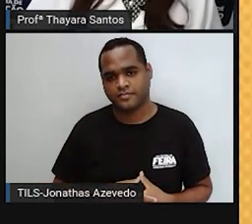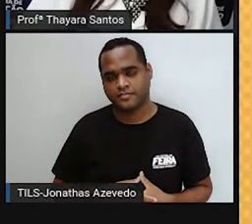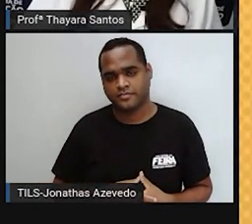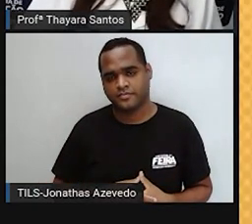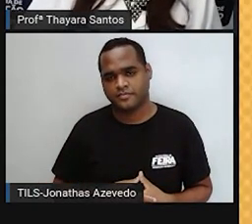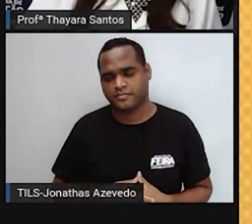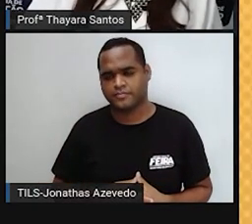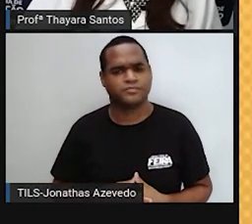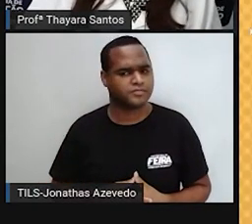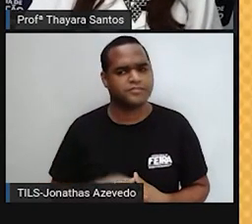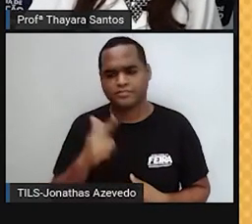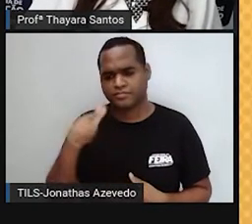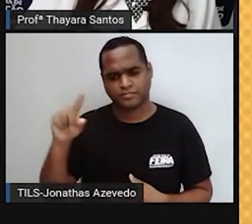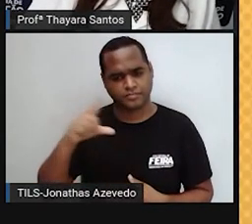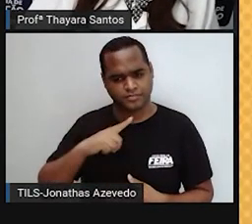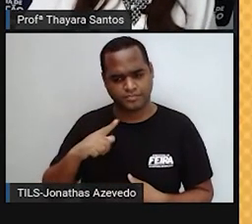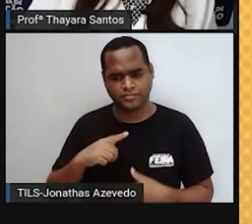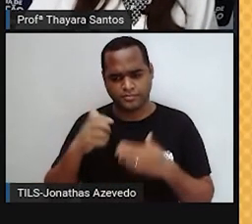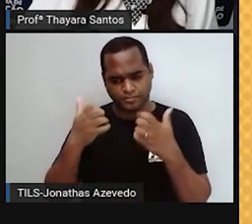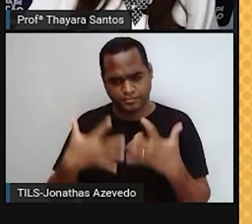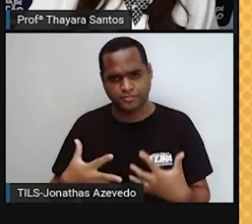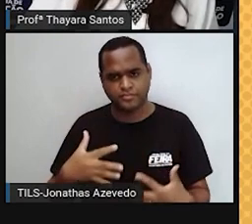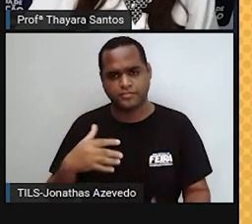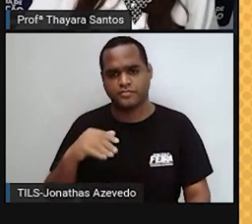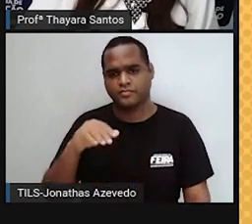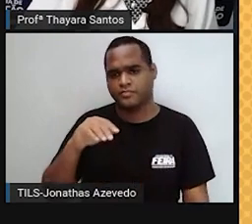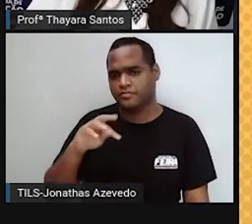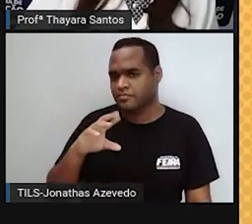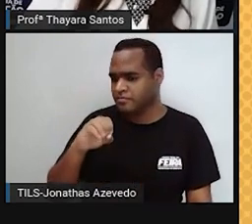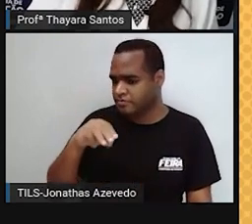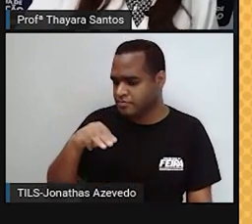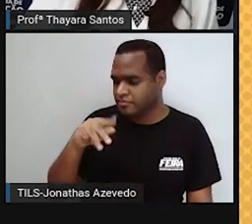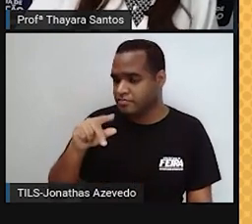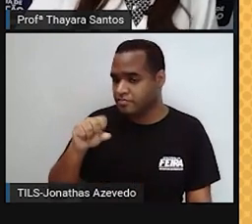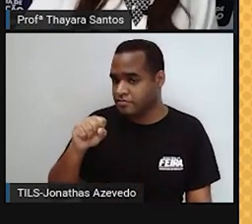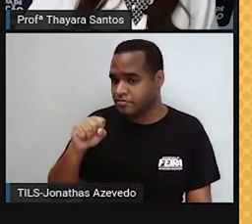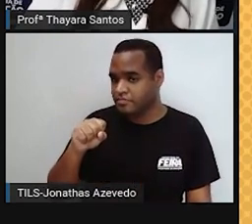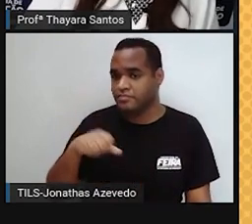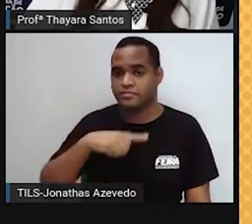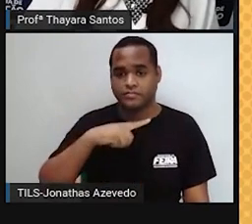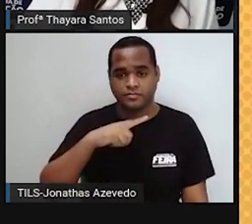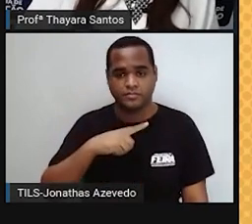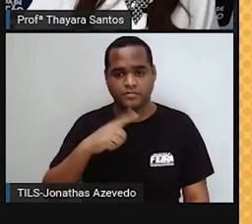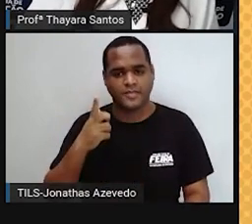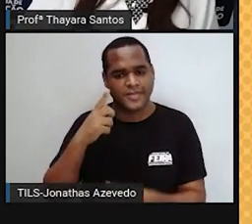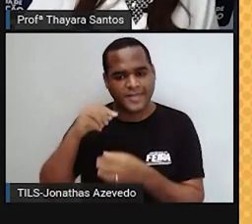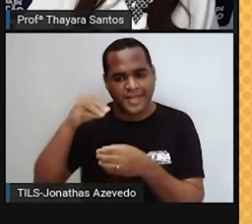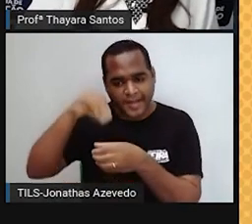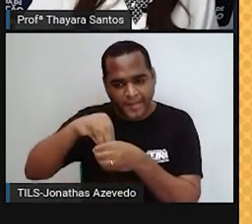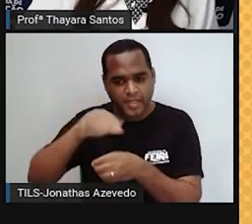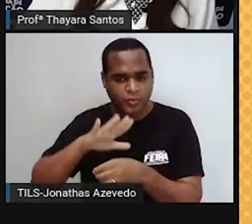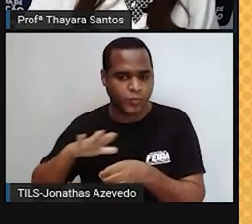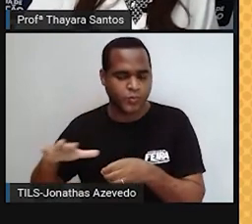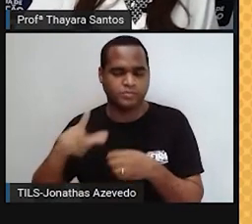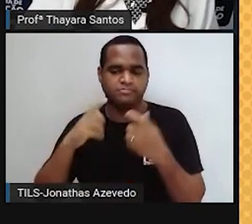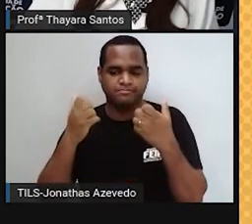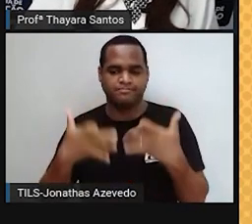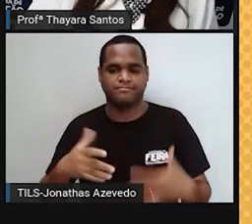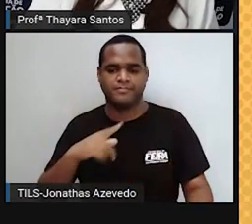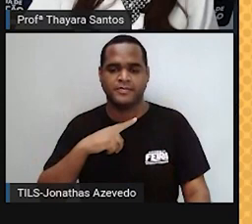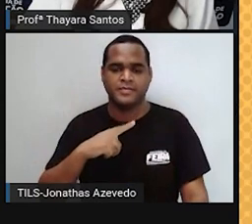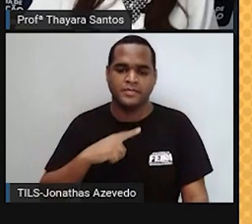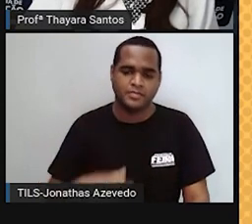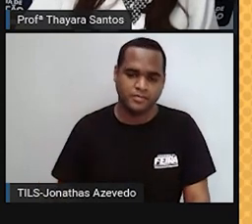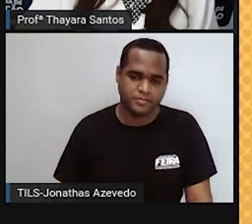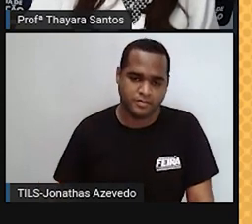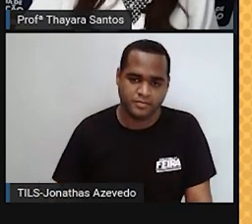Além disso, a gente tem aqui as trompas de falópio, que também são chamadas de tubas uterinas, que são essas aqui, gente. Então,